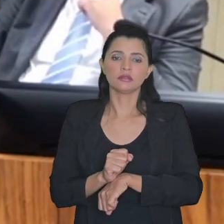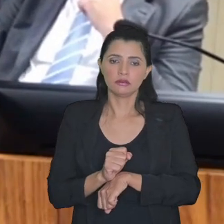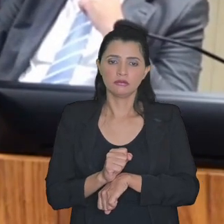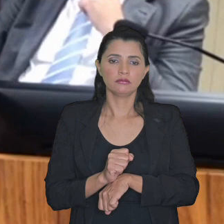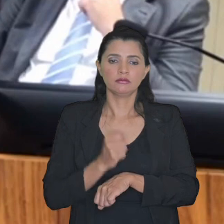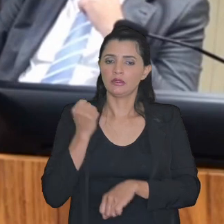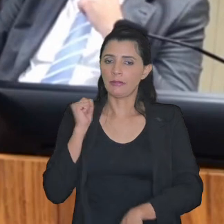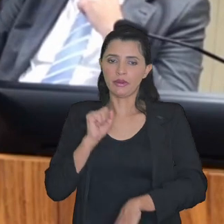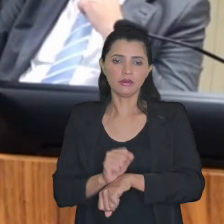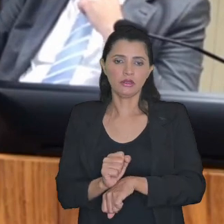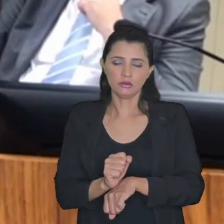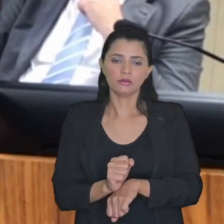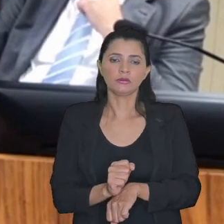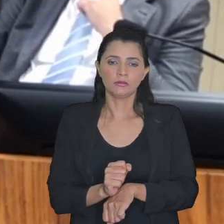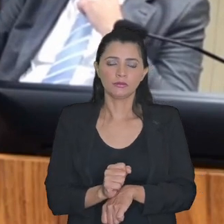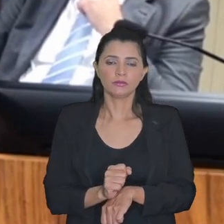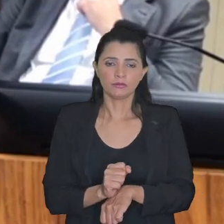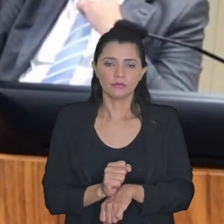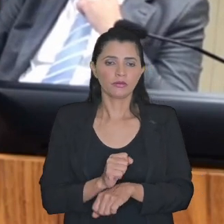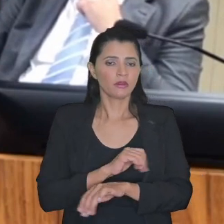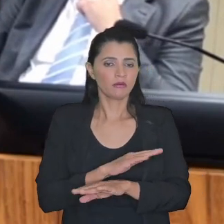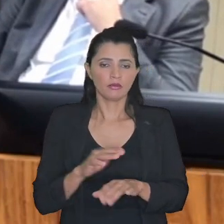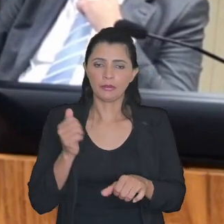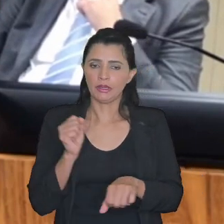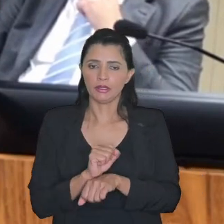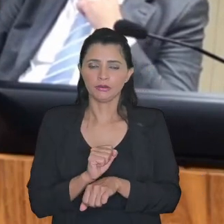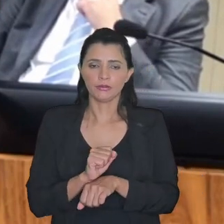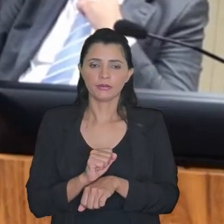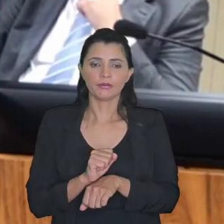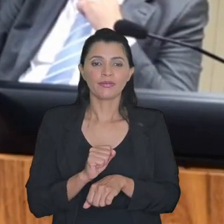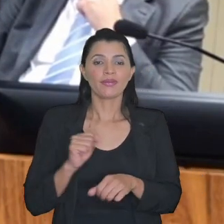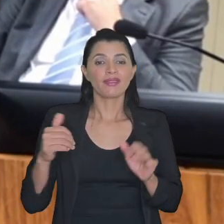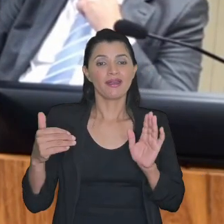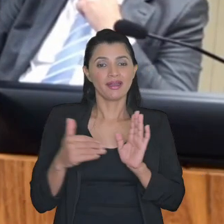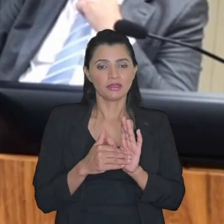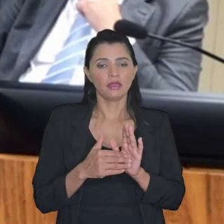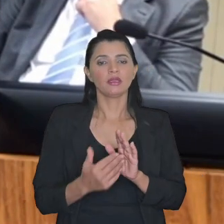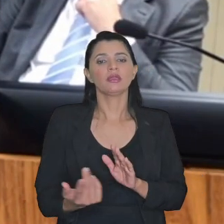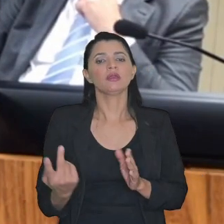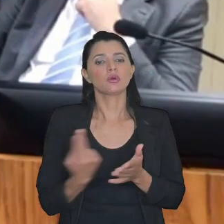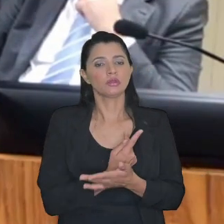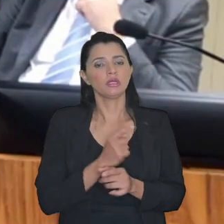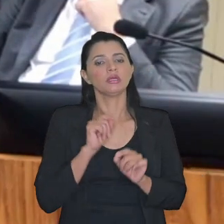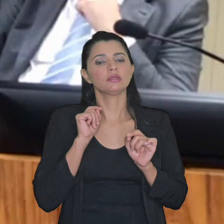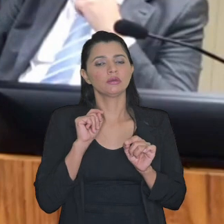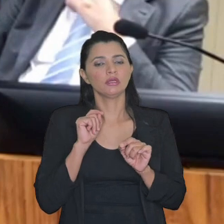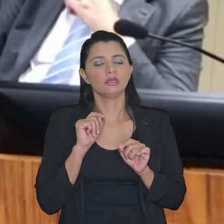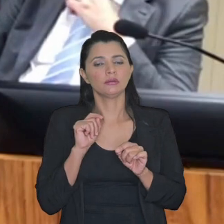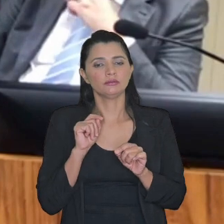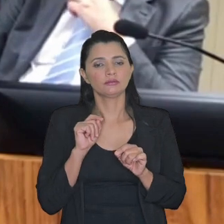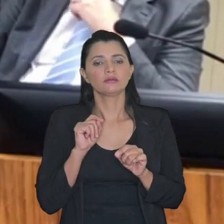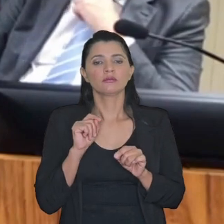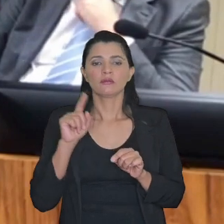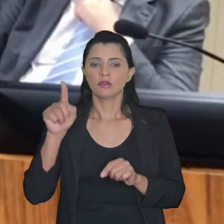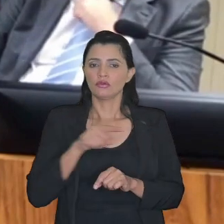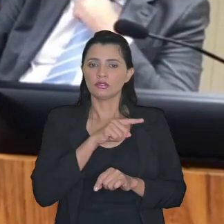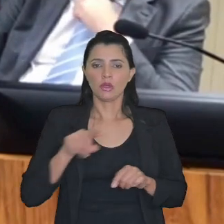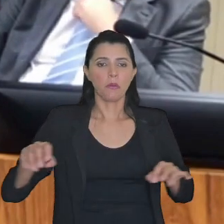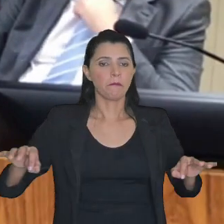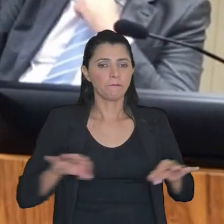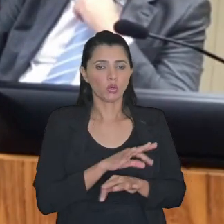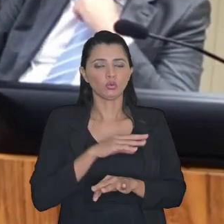fica congelada jurisdição executiva fica congelada até que sobrevenha a extinção